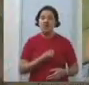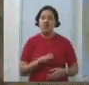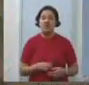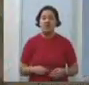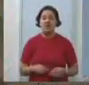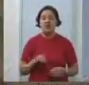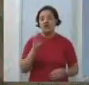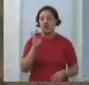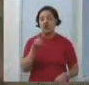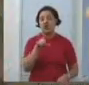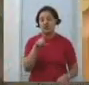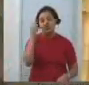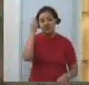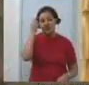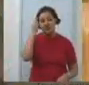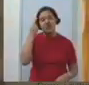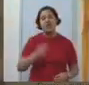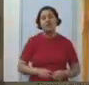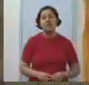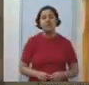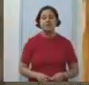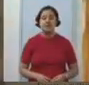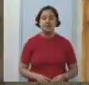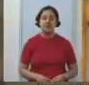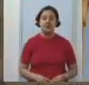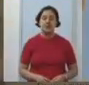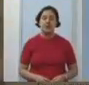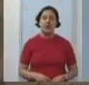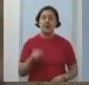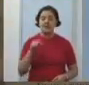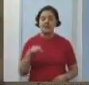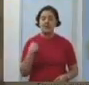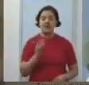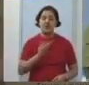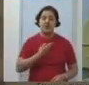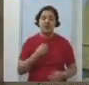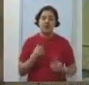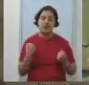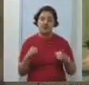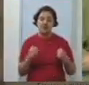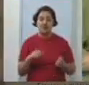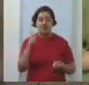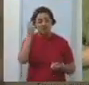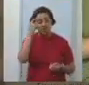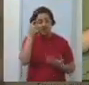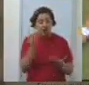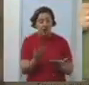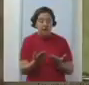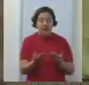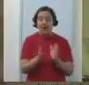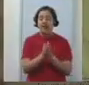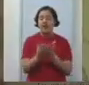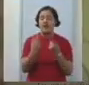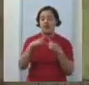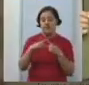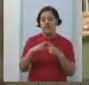Basta você fazer uma análise E aqui nós temos um critério bíblico para essa análise A